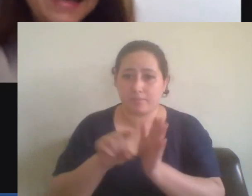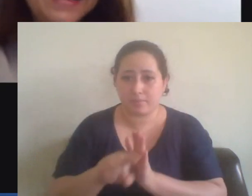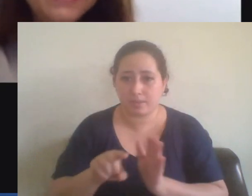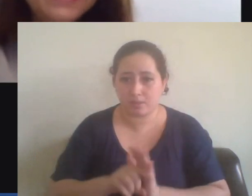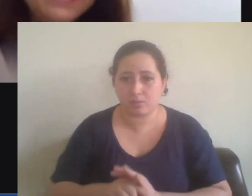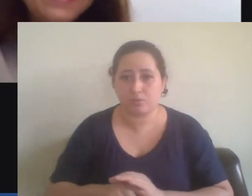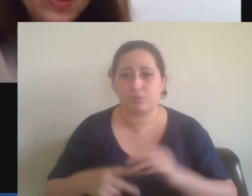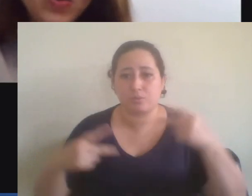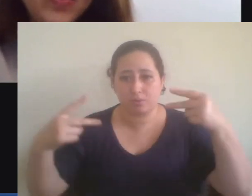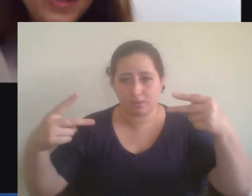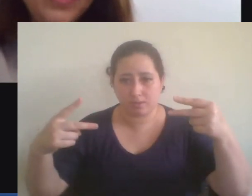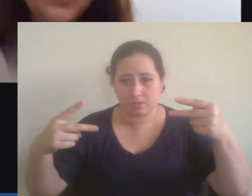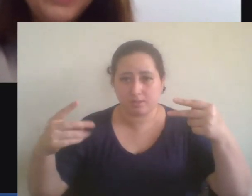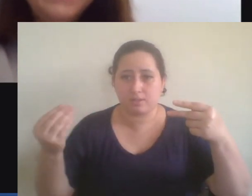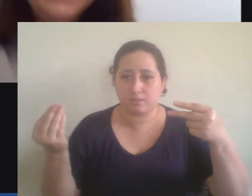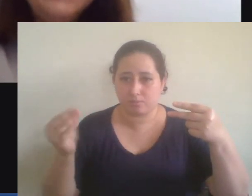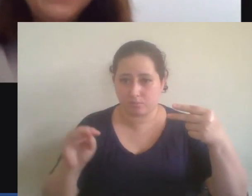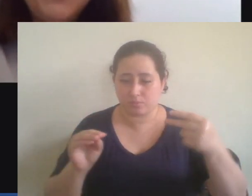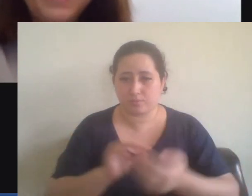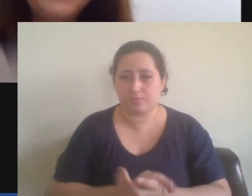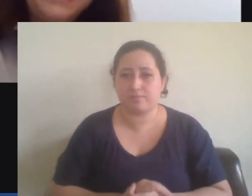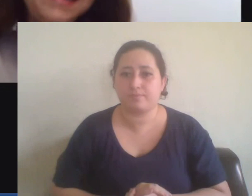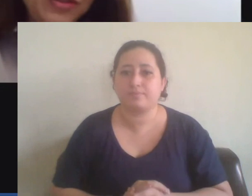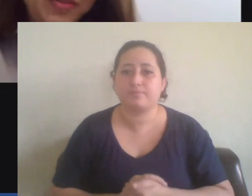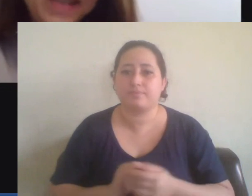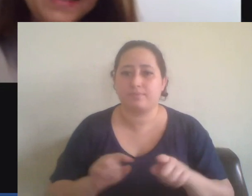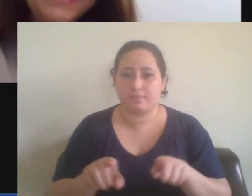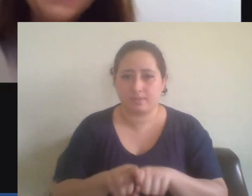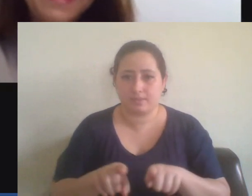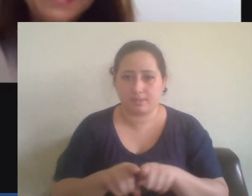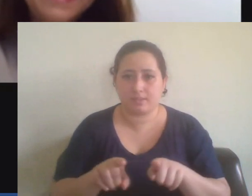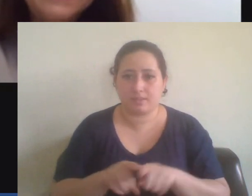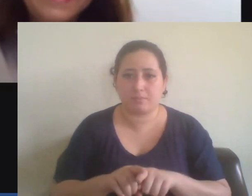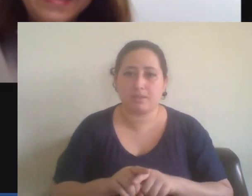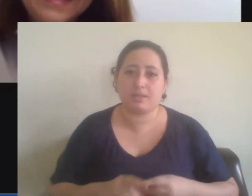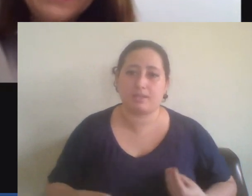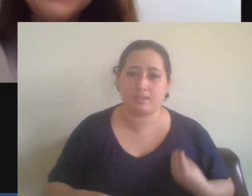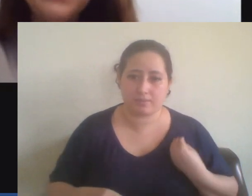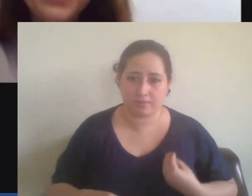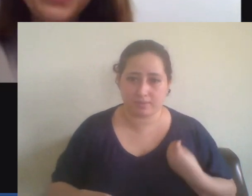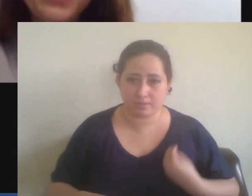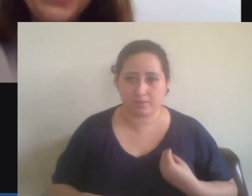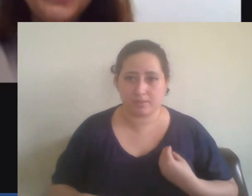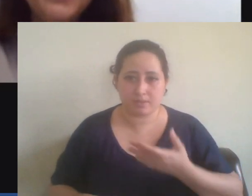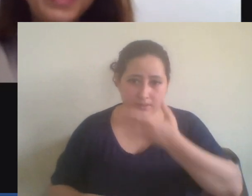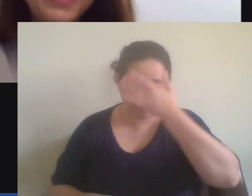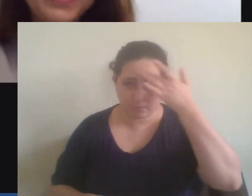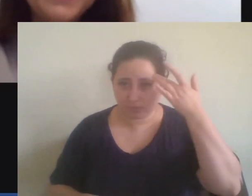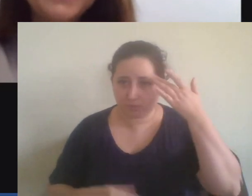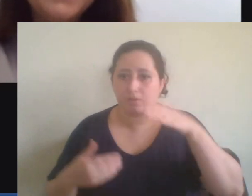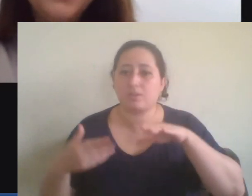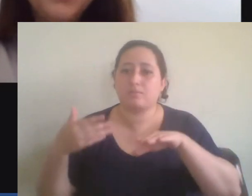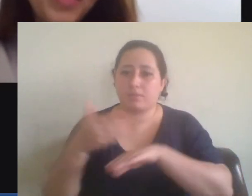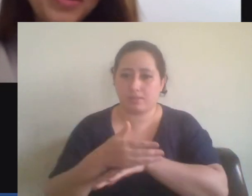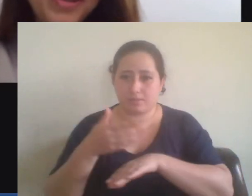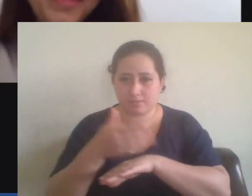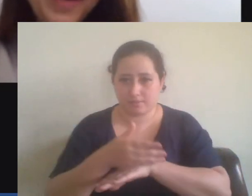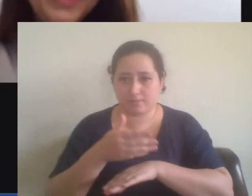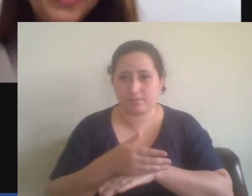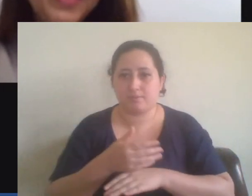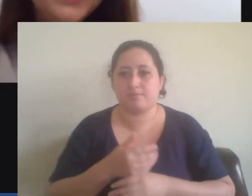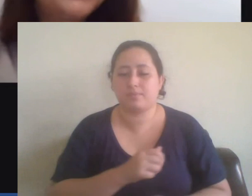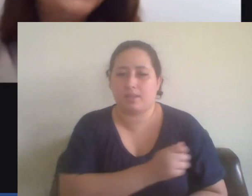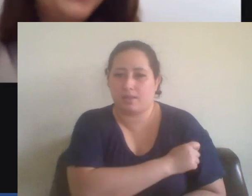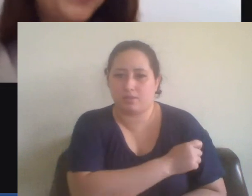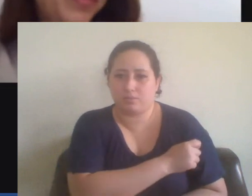link está aí na descrição do vídeo, e também a lista de presença daqueles e daquelas que são nossos alunos e alunas. Um bom